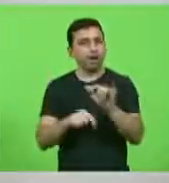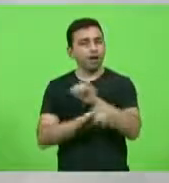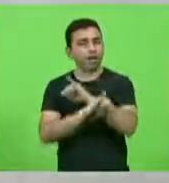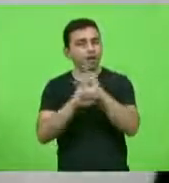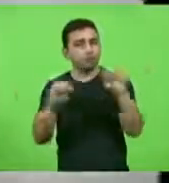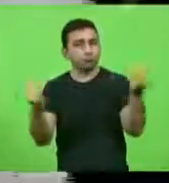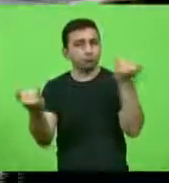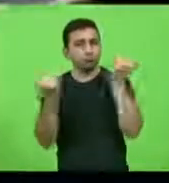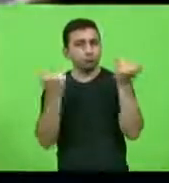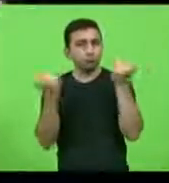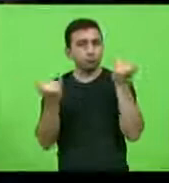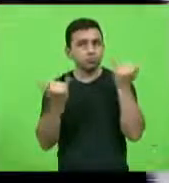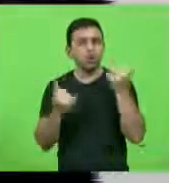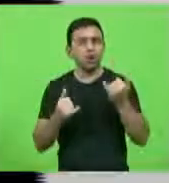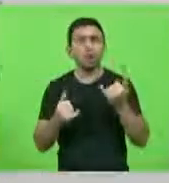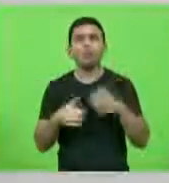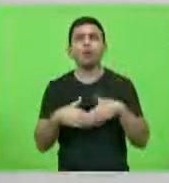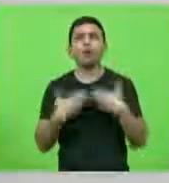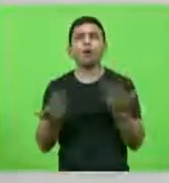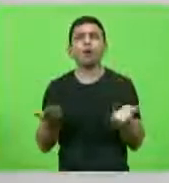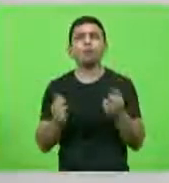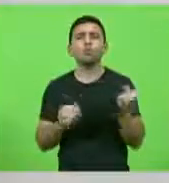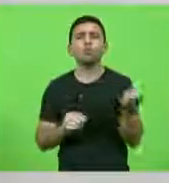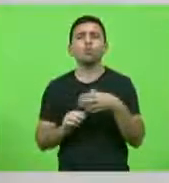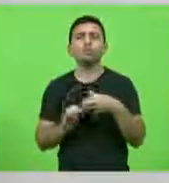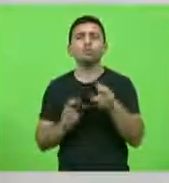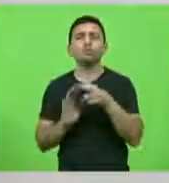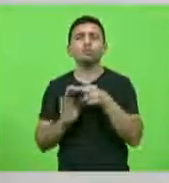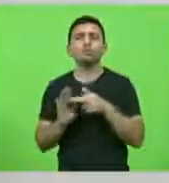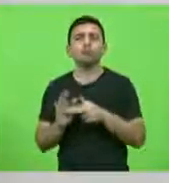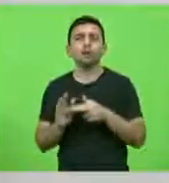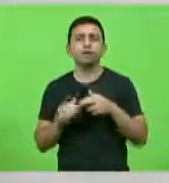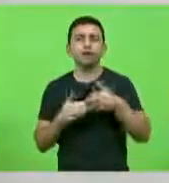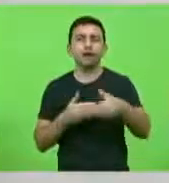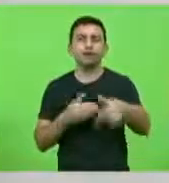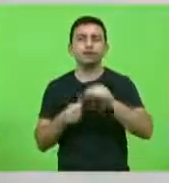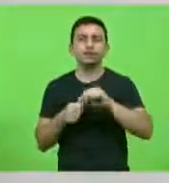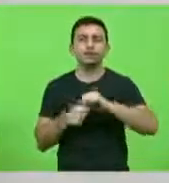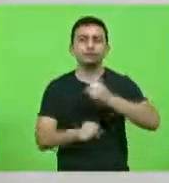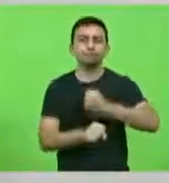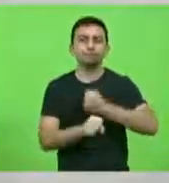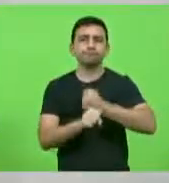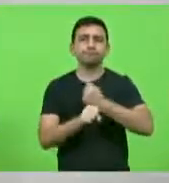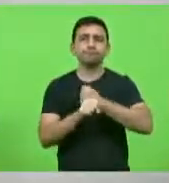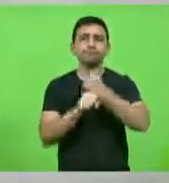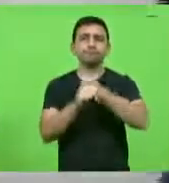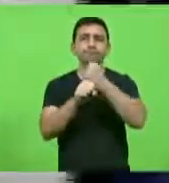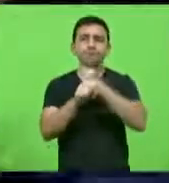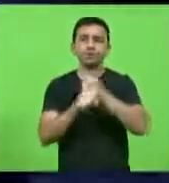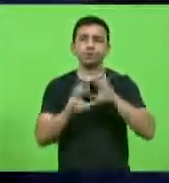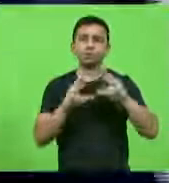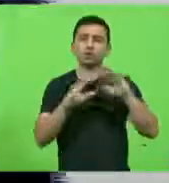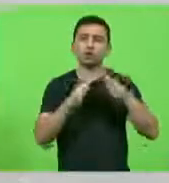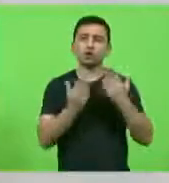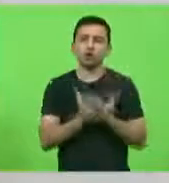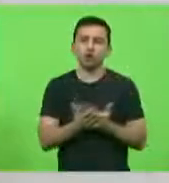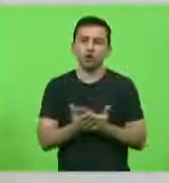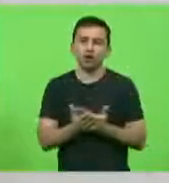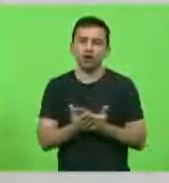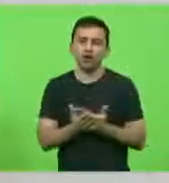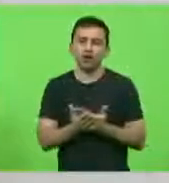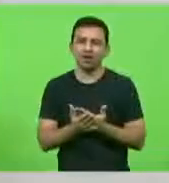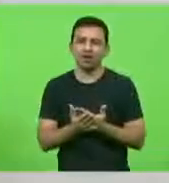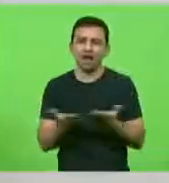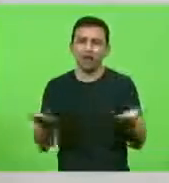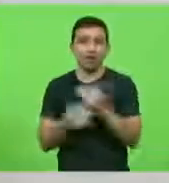sobre os novos procedimentos para a execução das obras nas unidades de ensino. Então, eu informo a